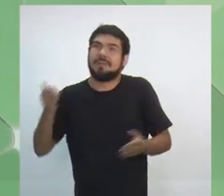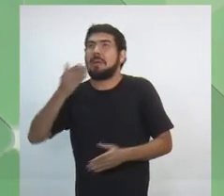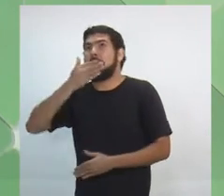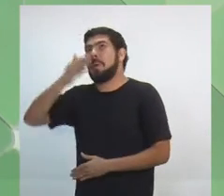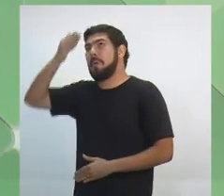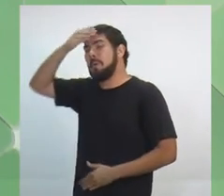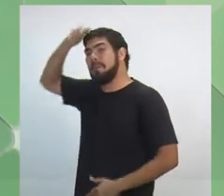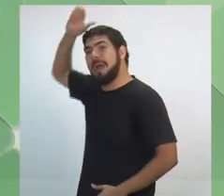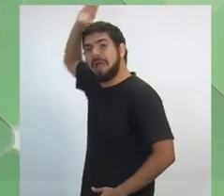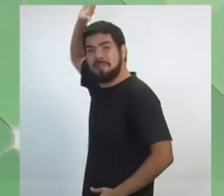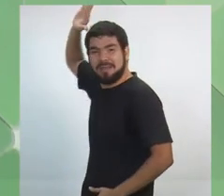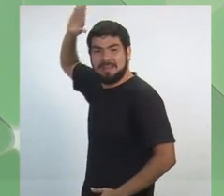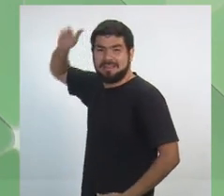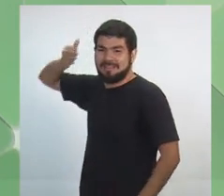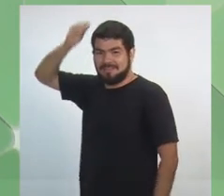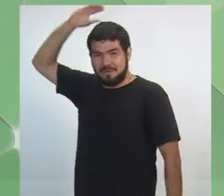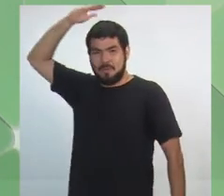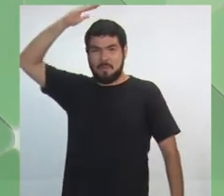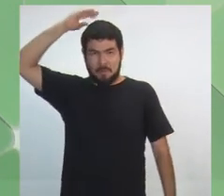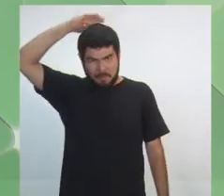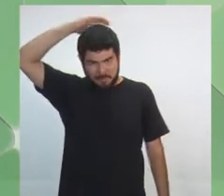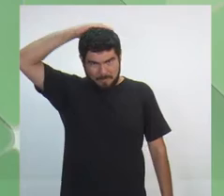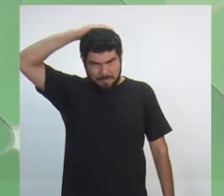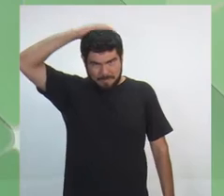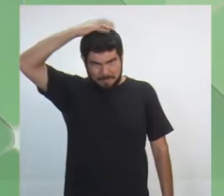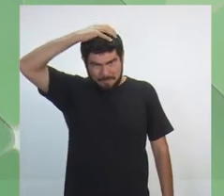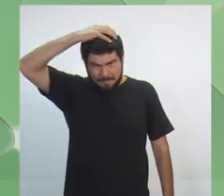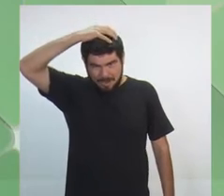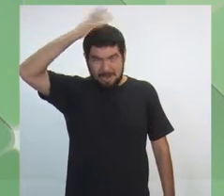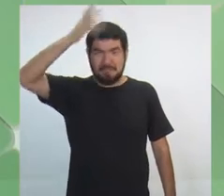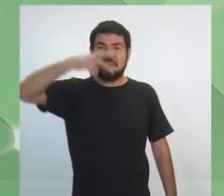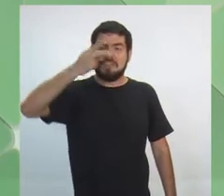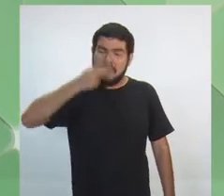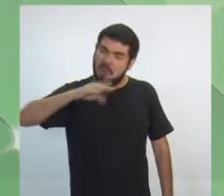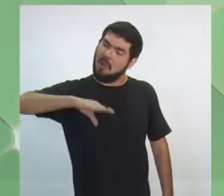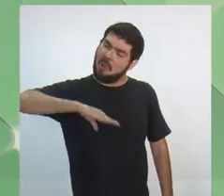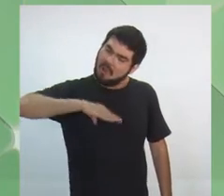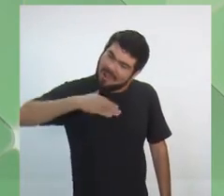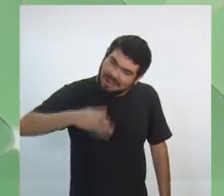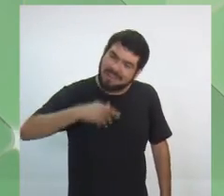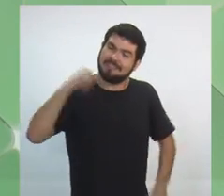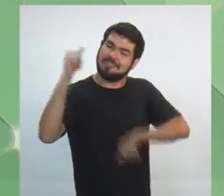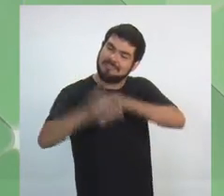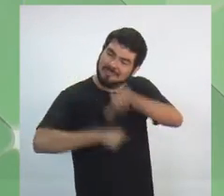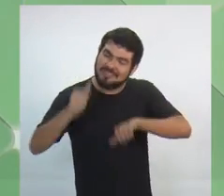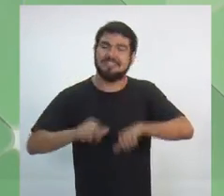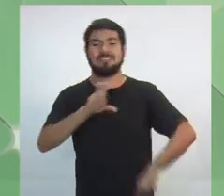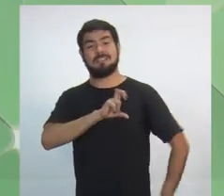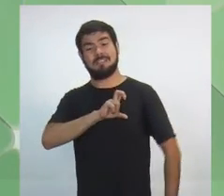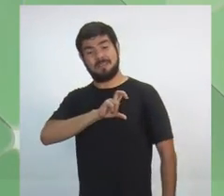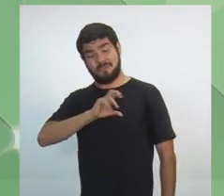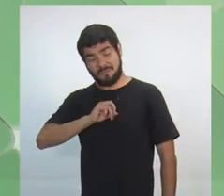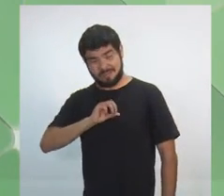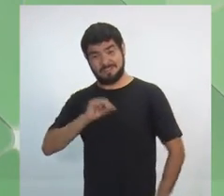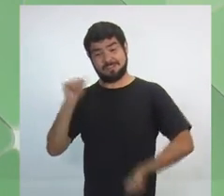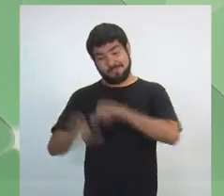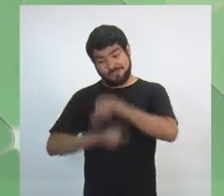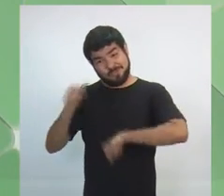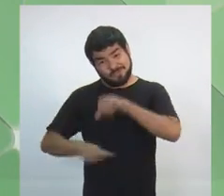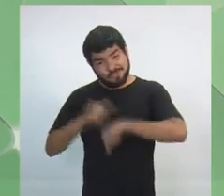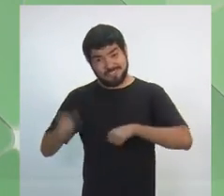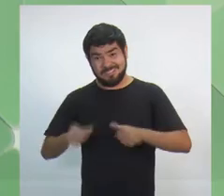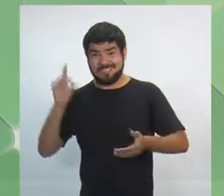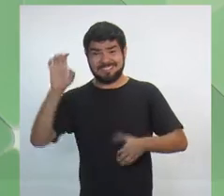tem dito para nós. Tenha a coragem, meu filho. Mude. Chegou a hora. 50 neles é o número que nós estamos colocando e vamos fazer a mudança nesse Estado.